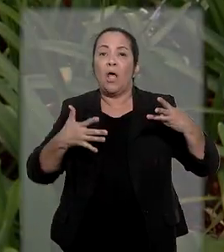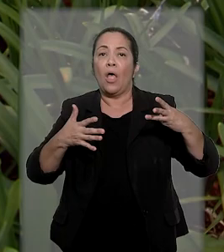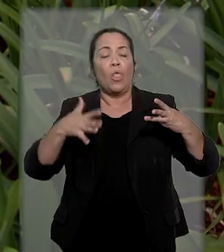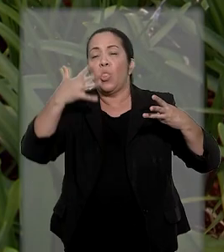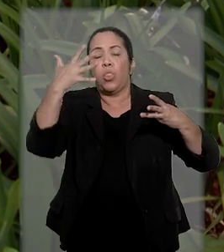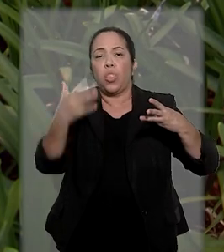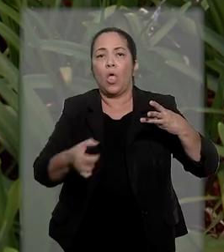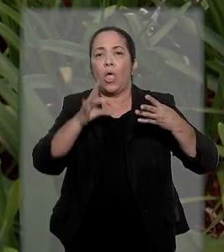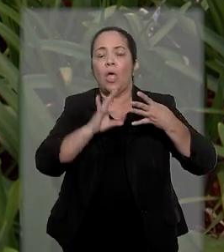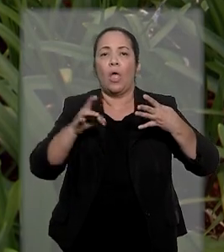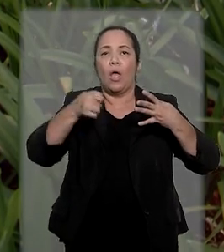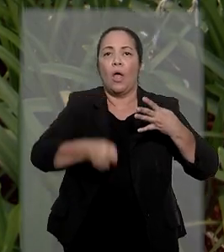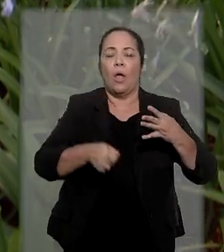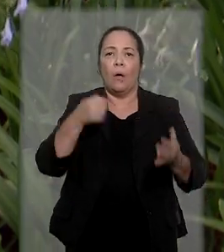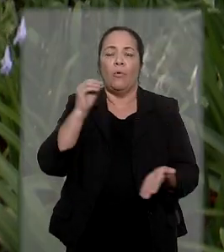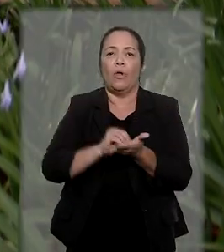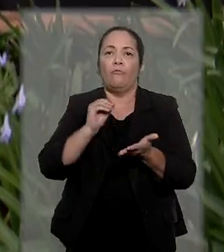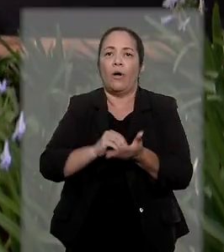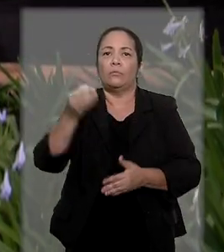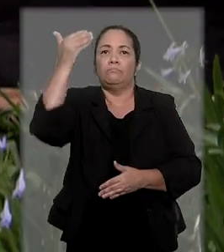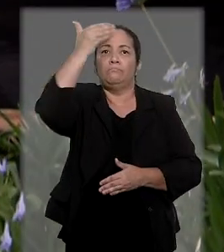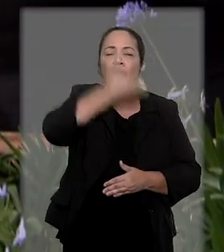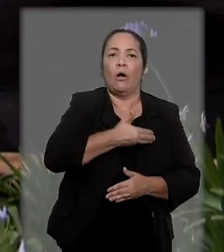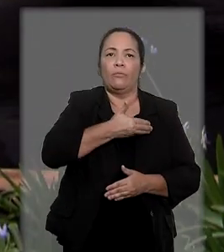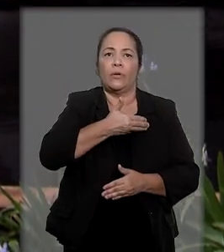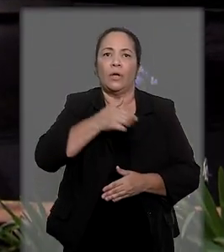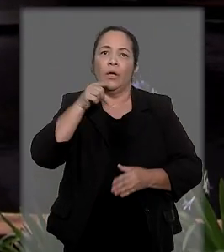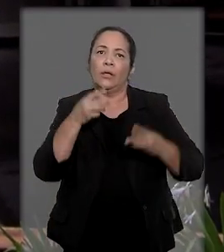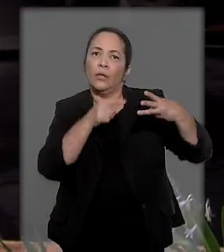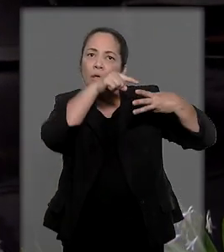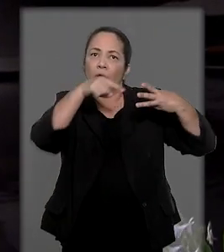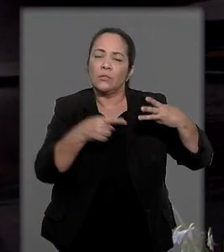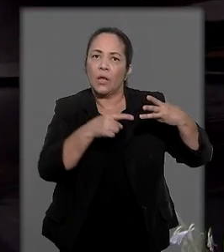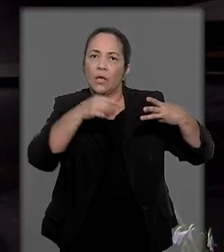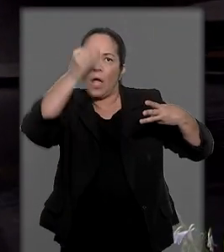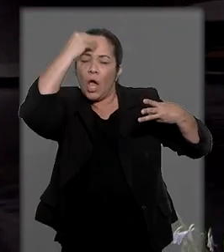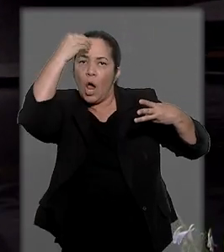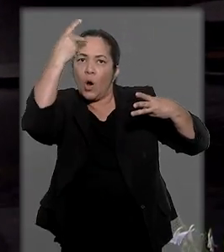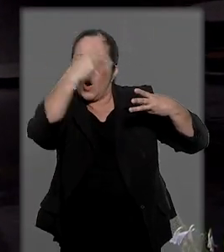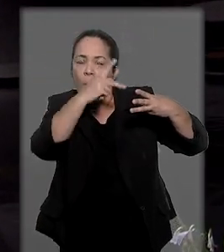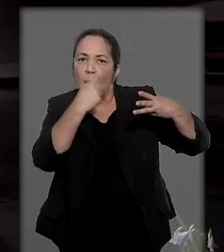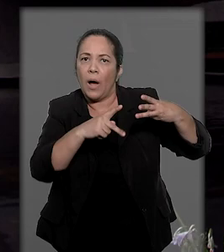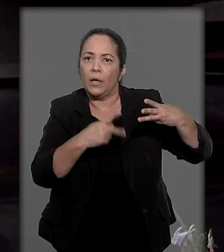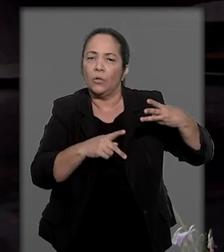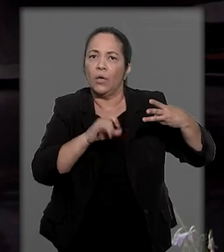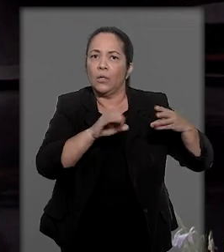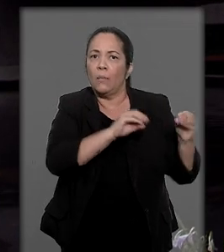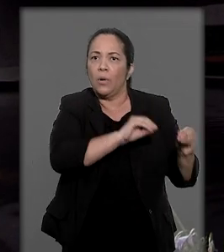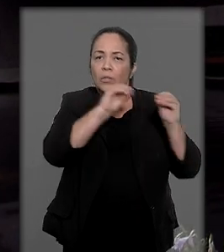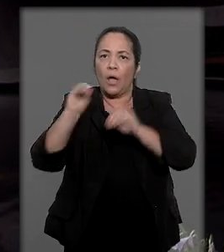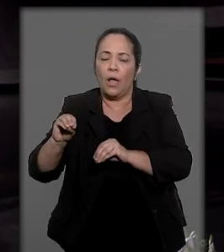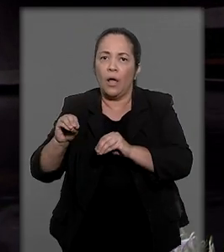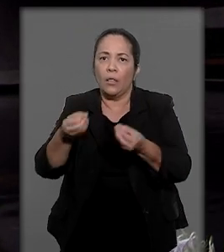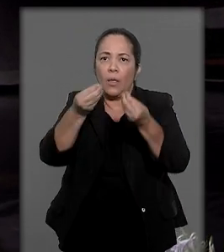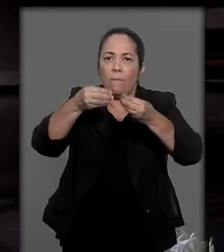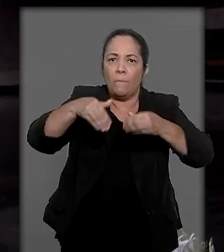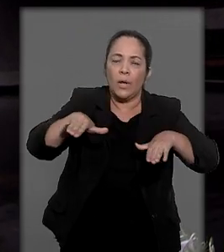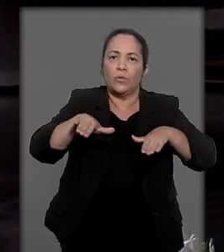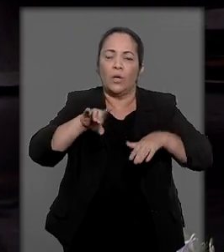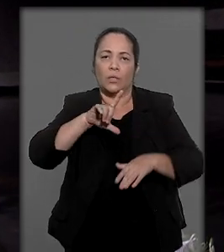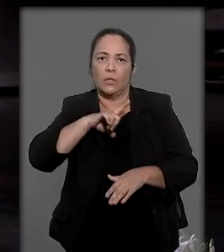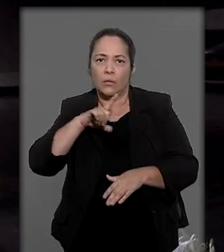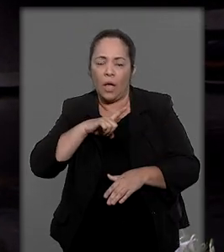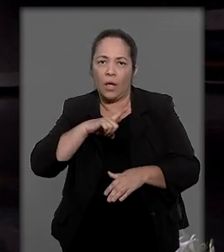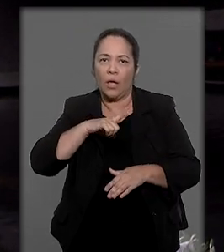já que não haveria evidências de que existem mandantes do crime e também aponta que a transferência pode prejudicar a prática de